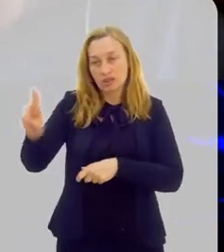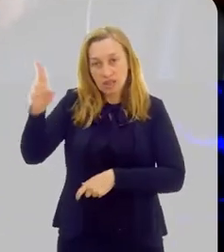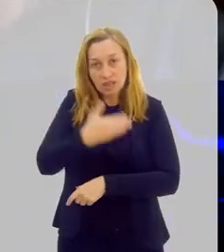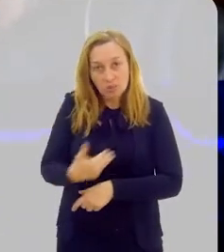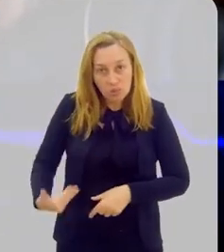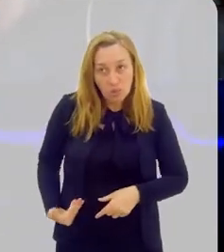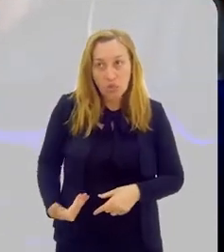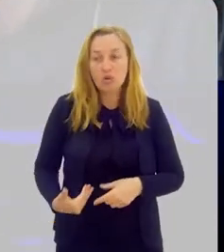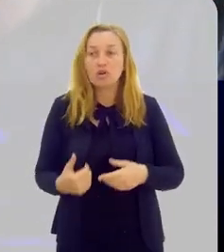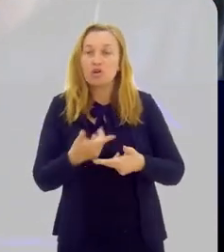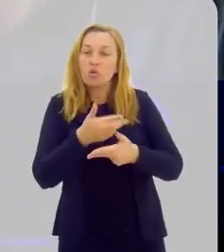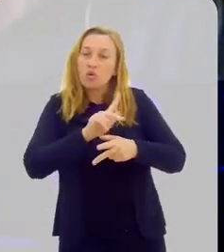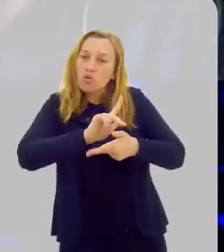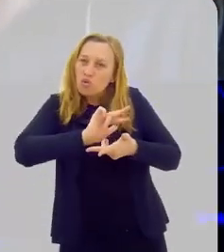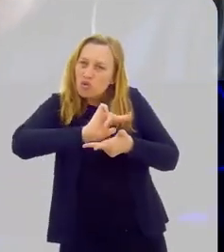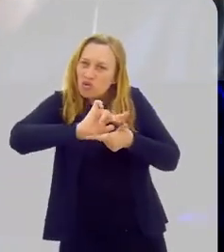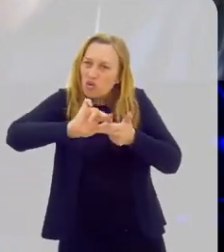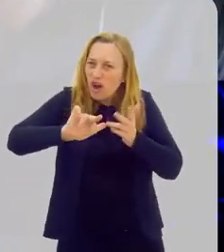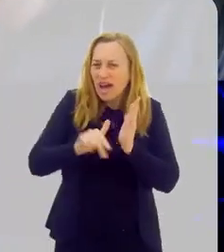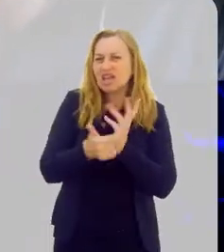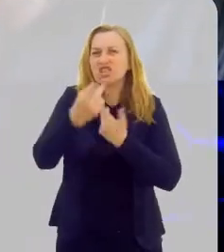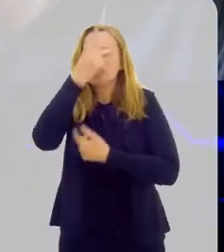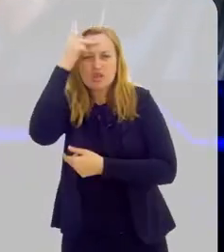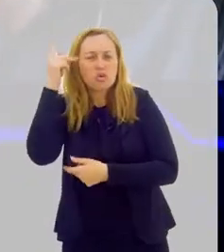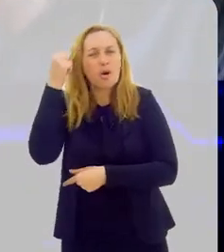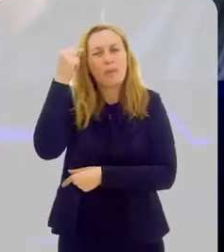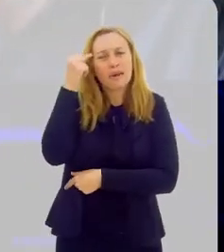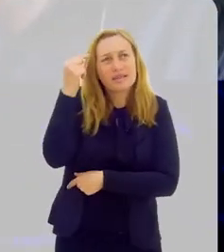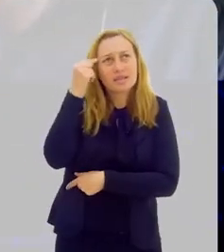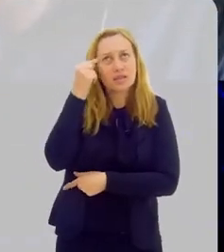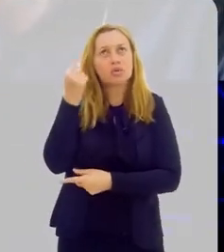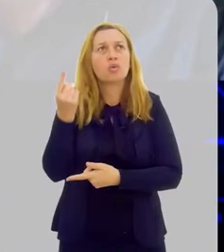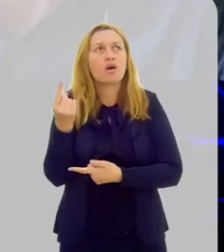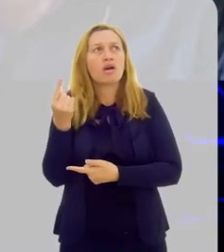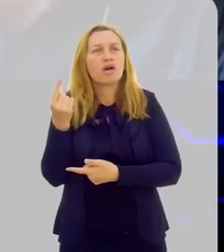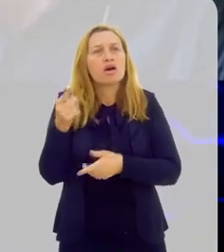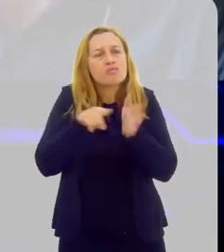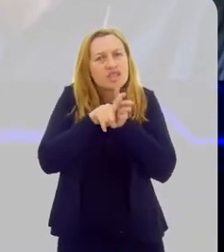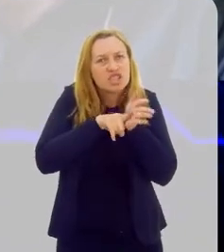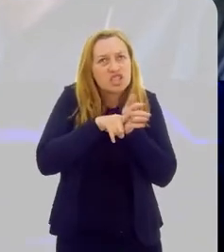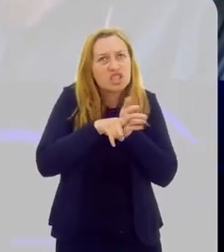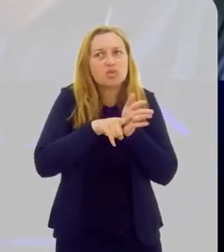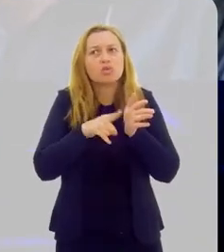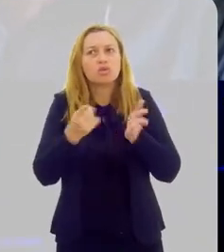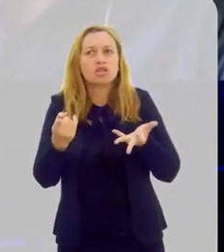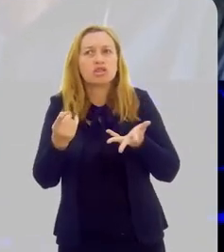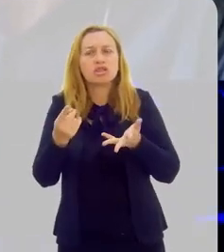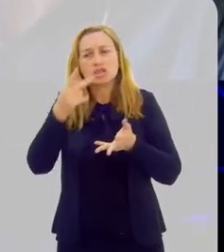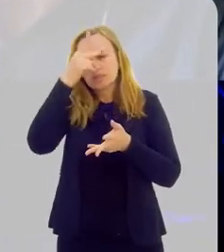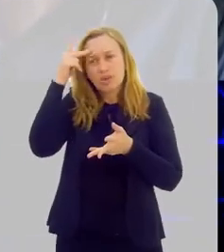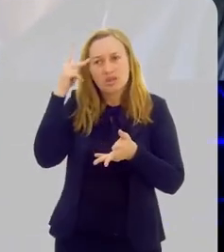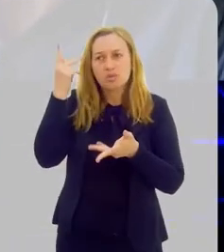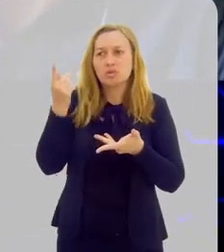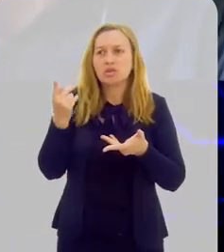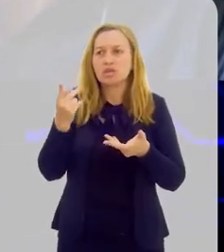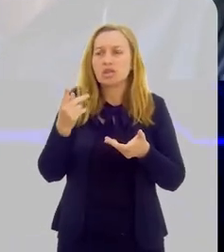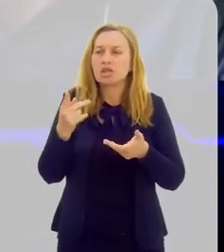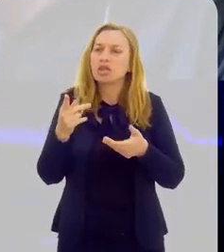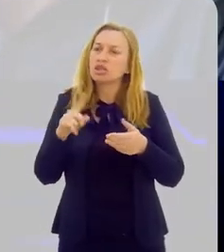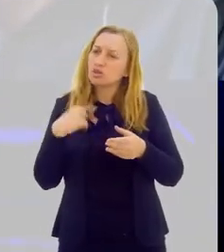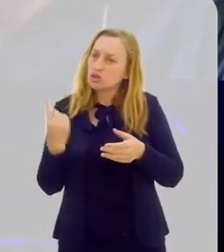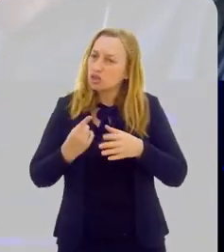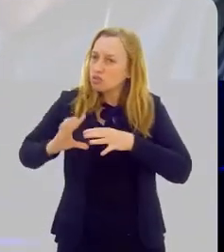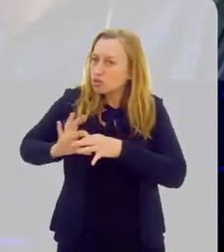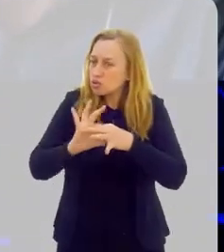aglomeração de universidades públicas, com várias cabeças pensantes, com vários pesquisadores de ponta,